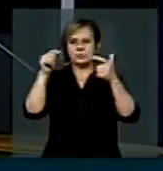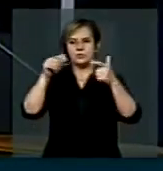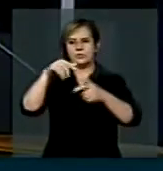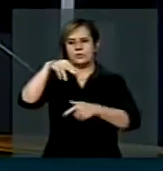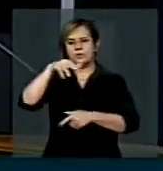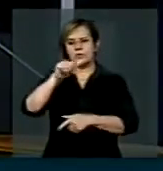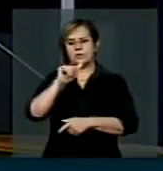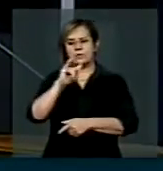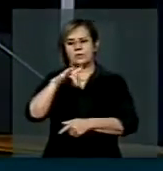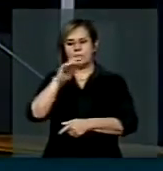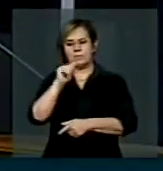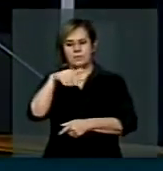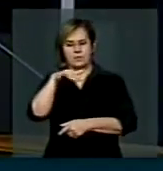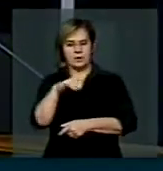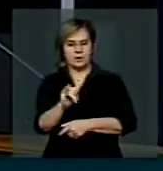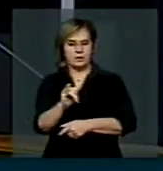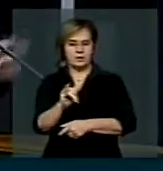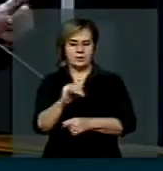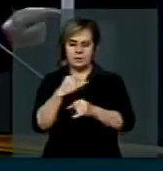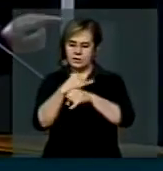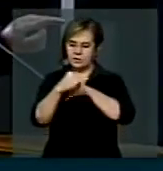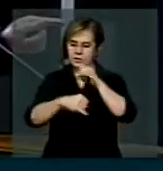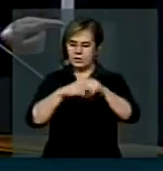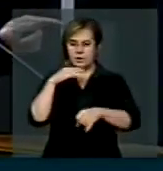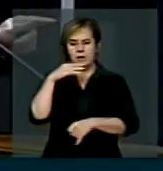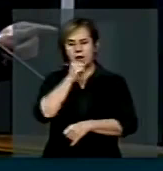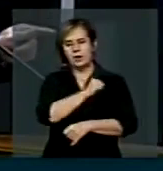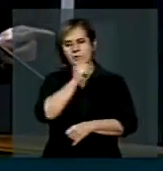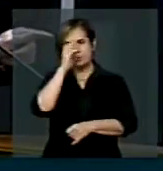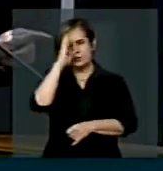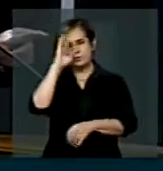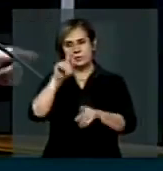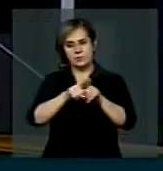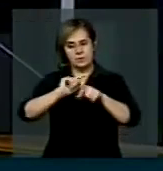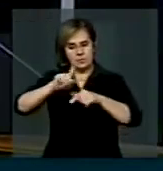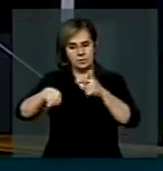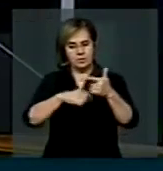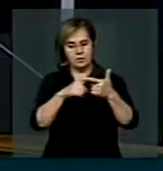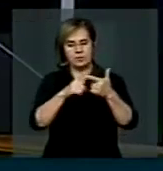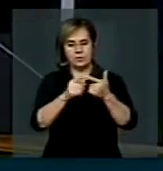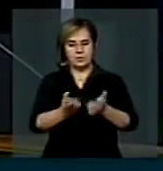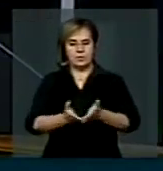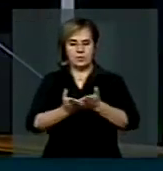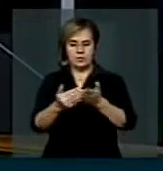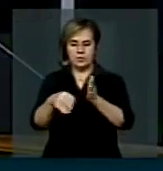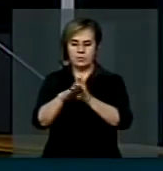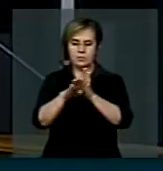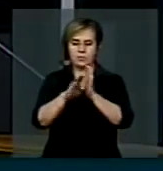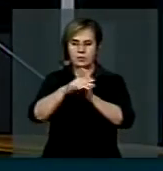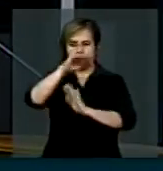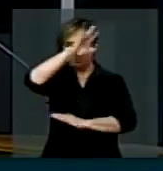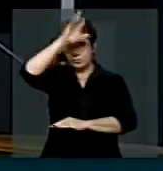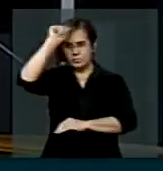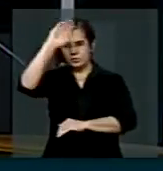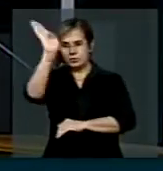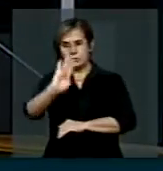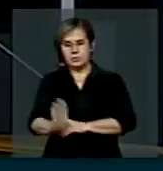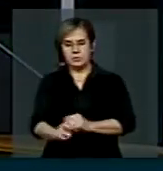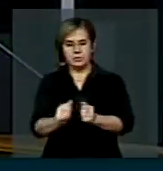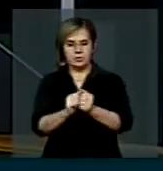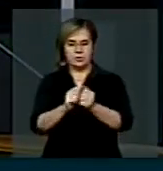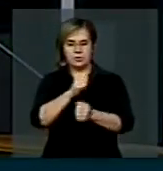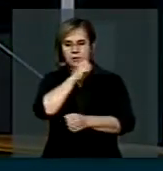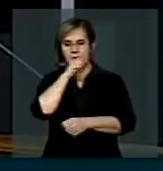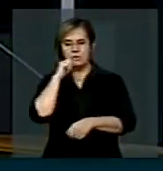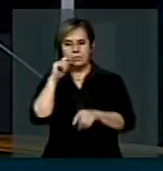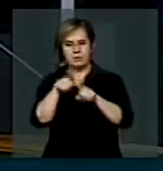painel, banda larga, a hipopéia tão sonhada. Depois nós vamos discutir a questão dos portos, os portos da Amazônia, os portos brasileiros, o Amapá que